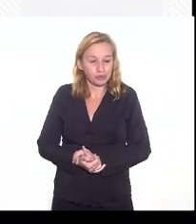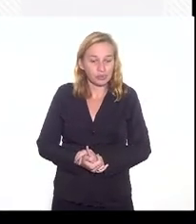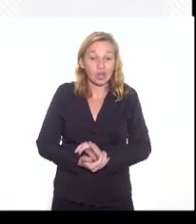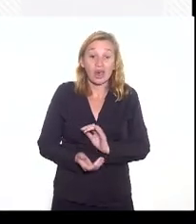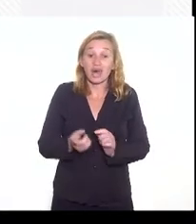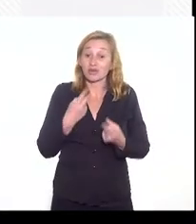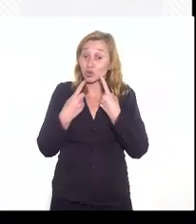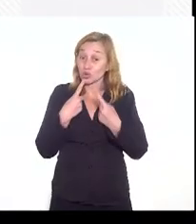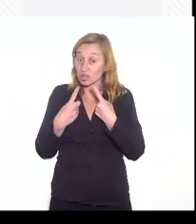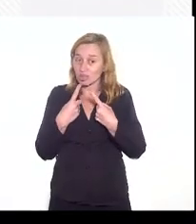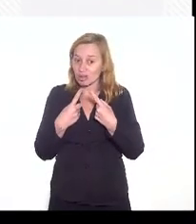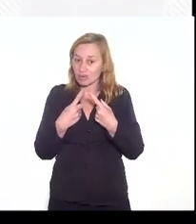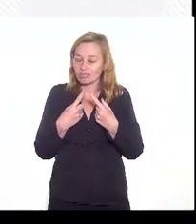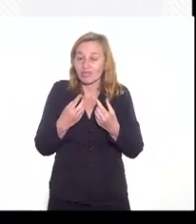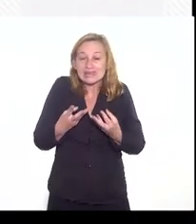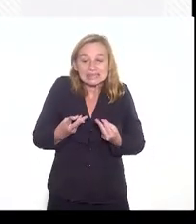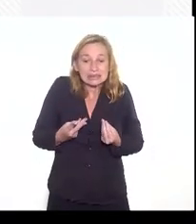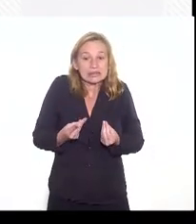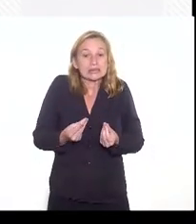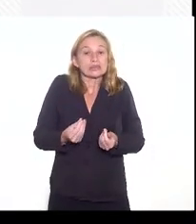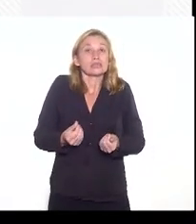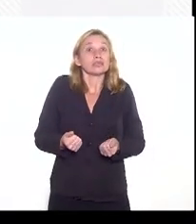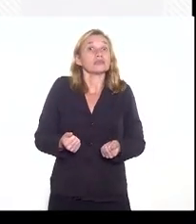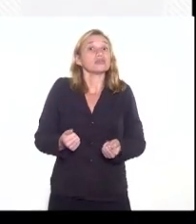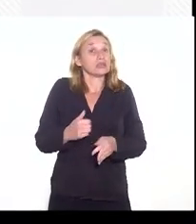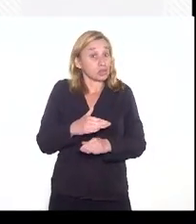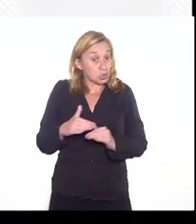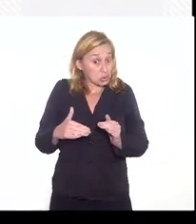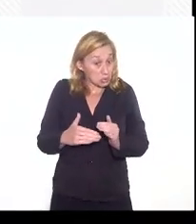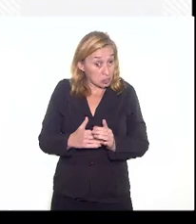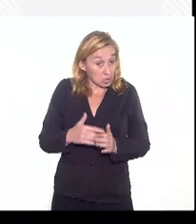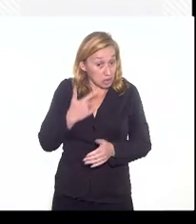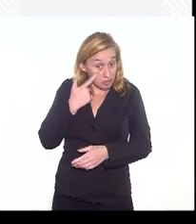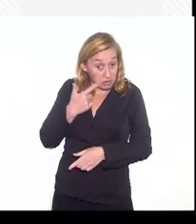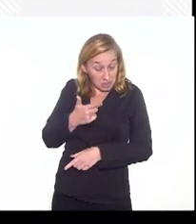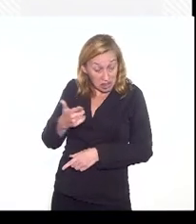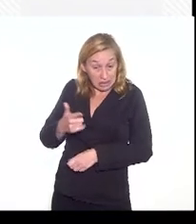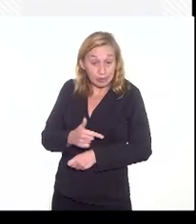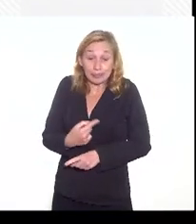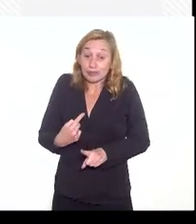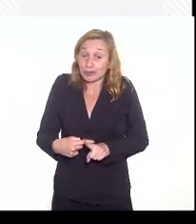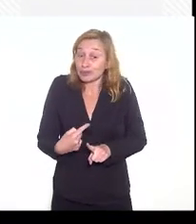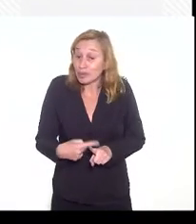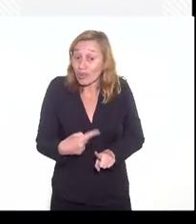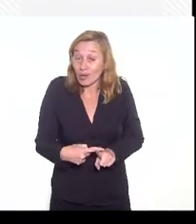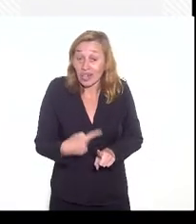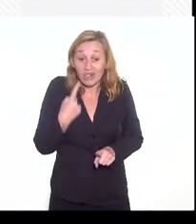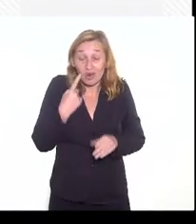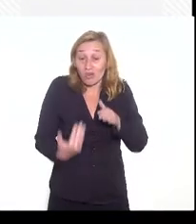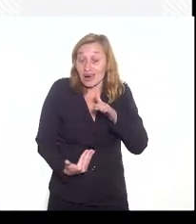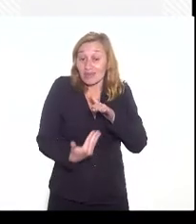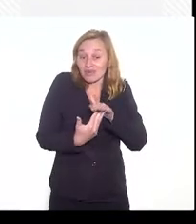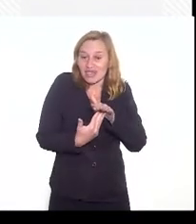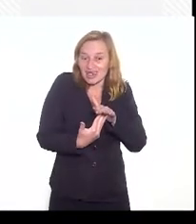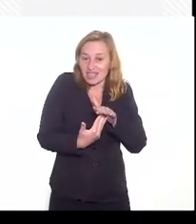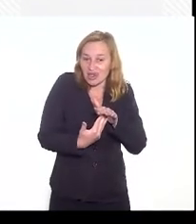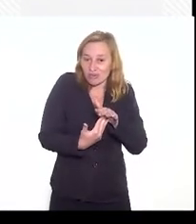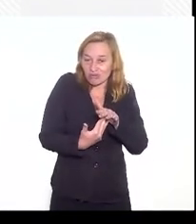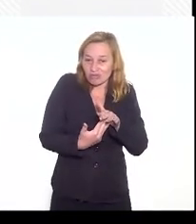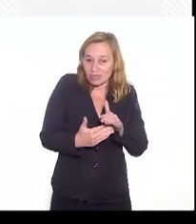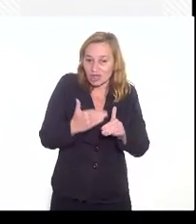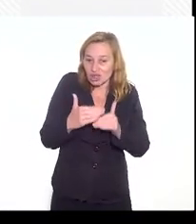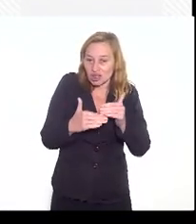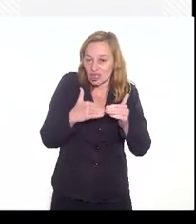discussão mais sensível de todas as que nós temos aí, né? Porque ele prevê uma limitação do crescimento anual das